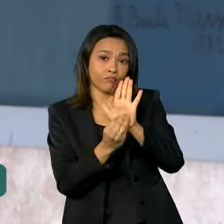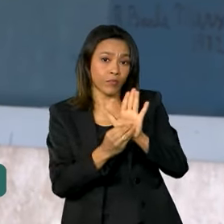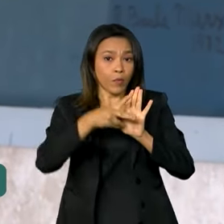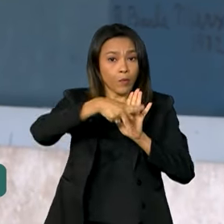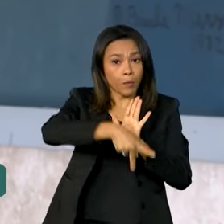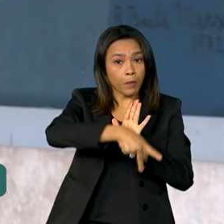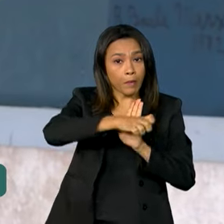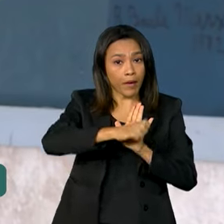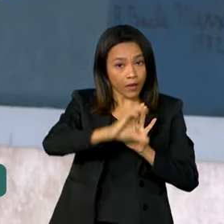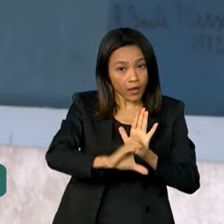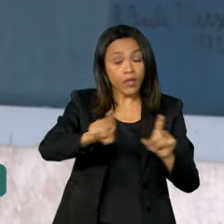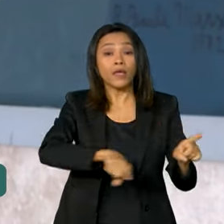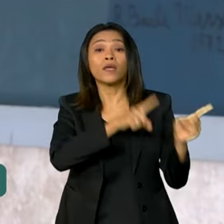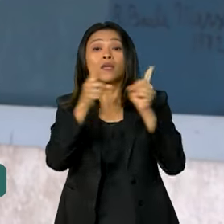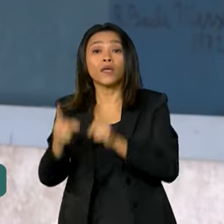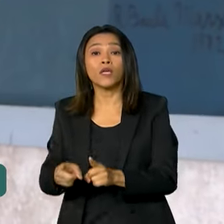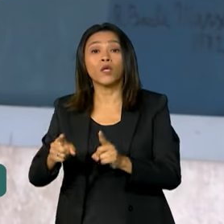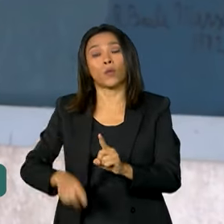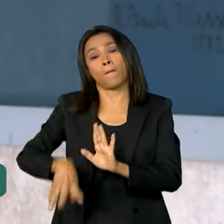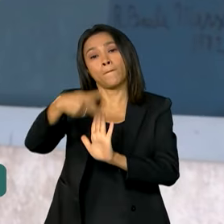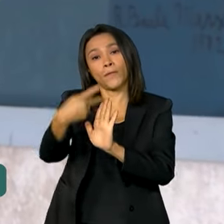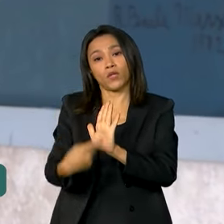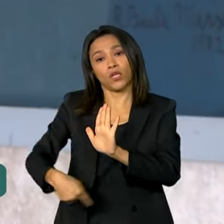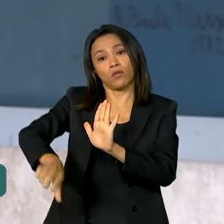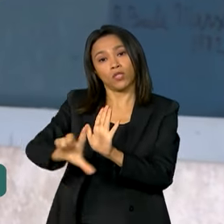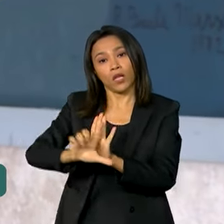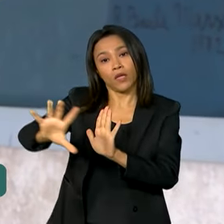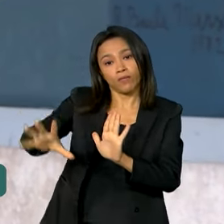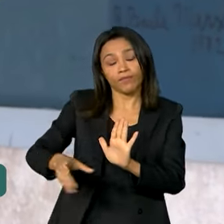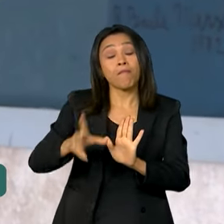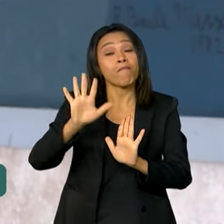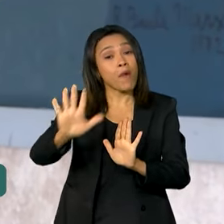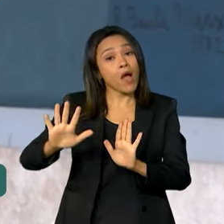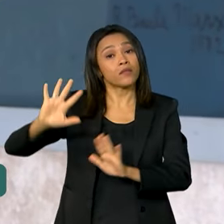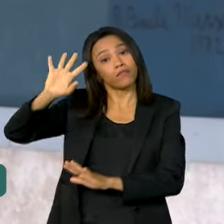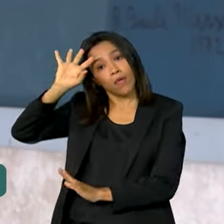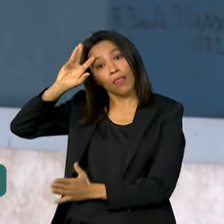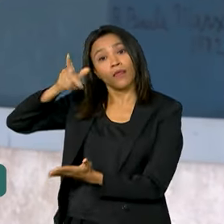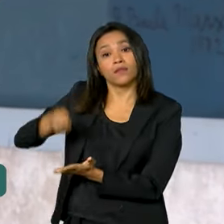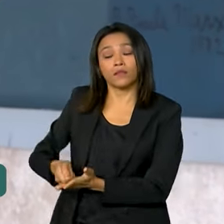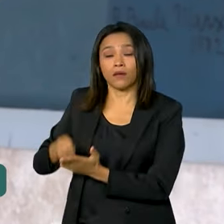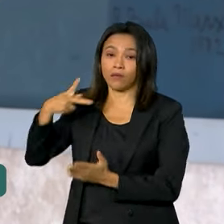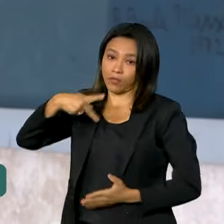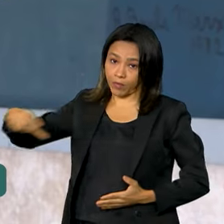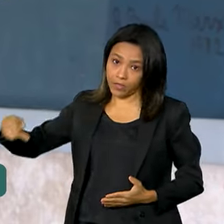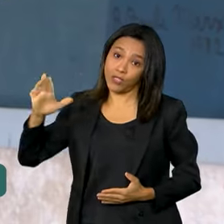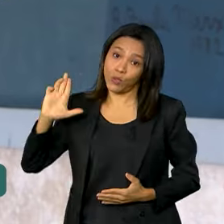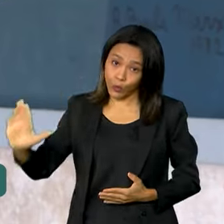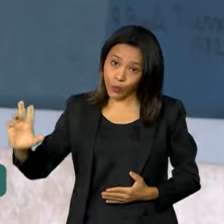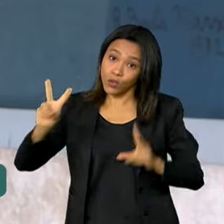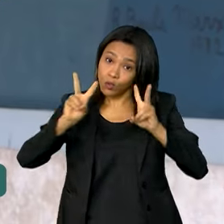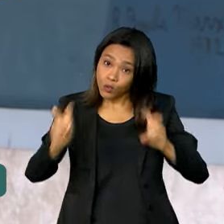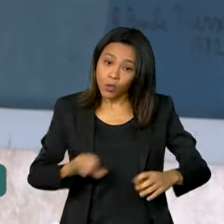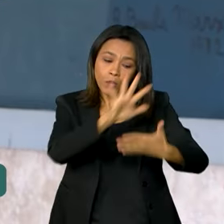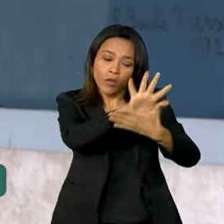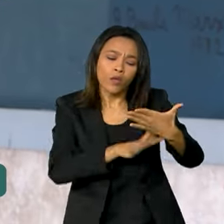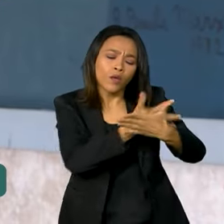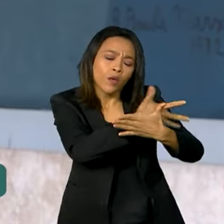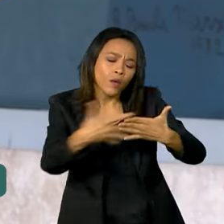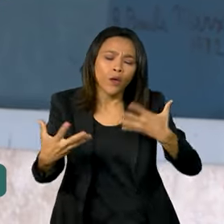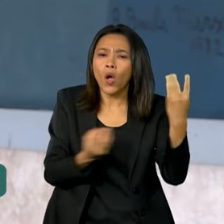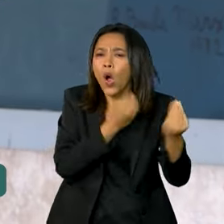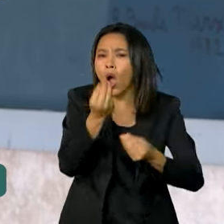e um projeto de lei complementar, mas afirmou que caberá ao presidente Lula decidir o calendário das medidas.